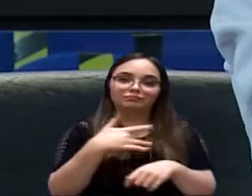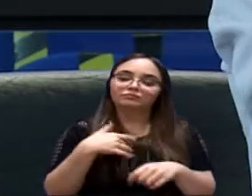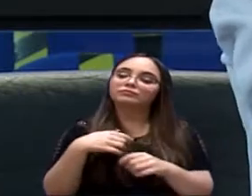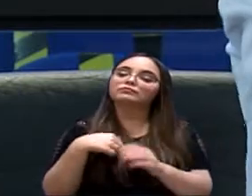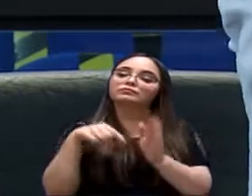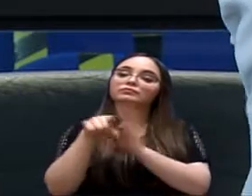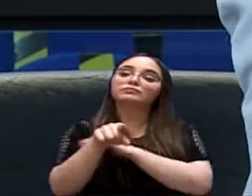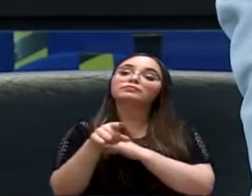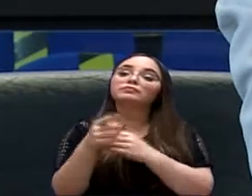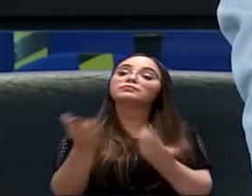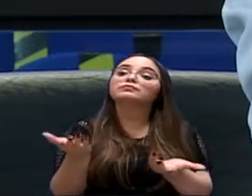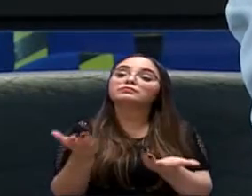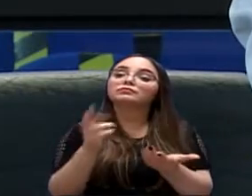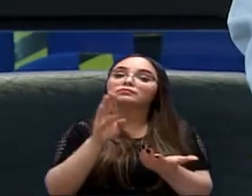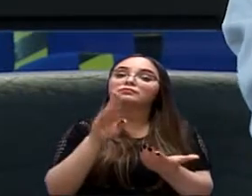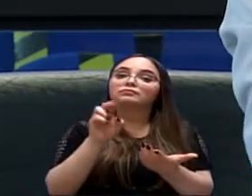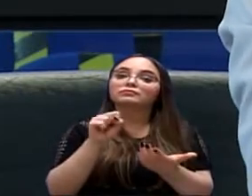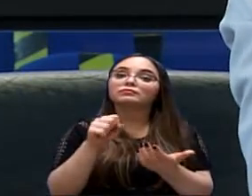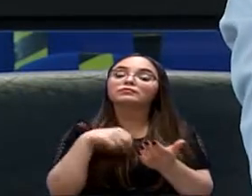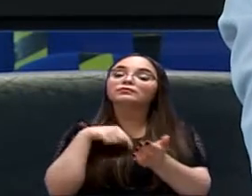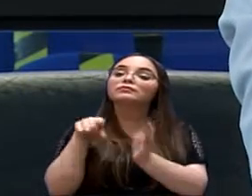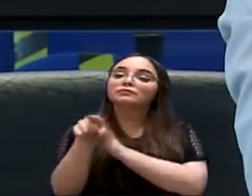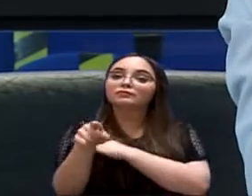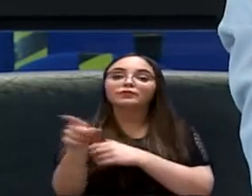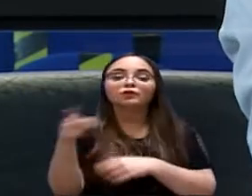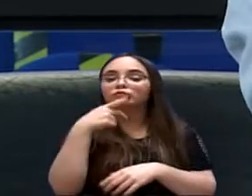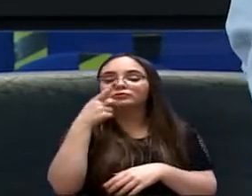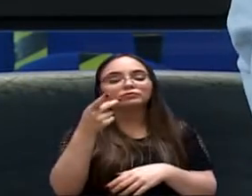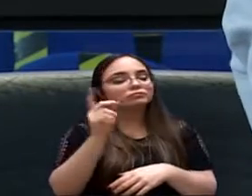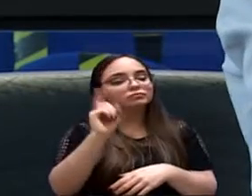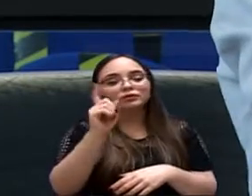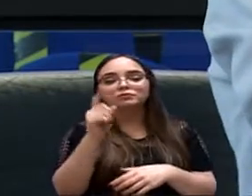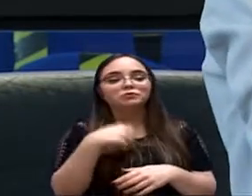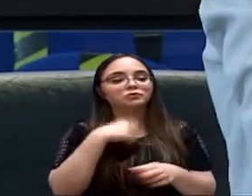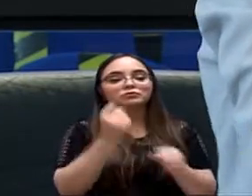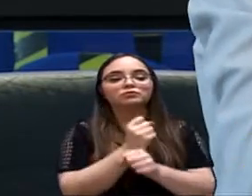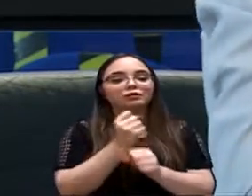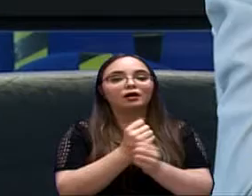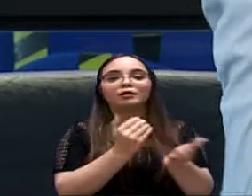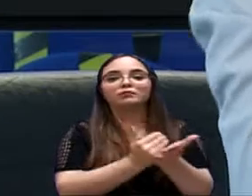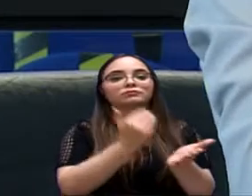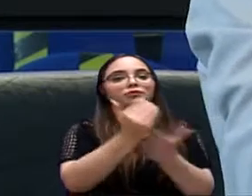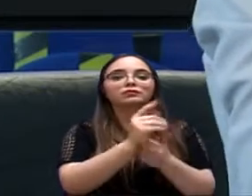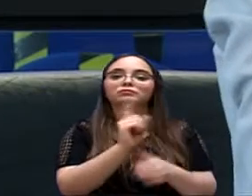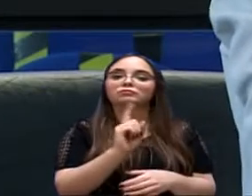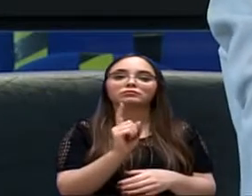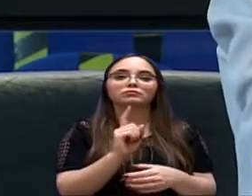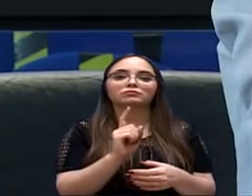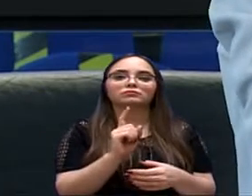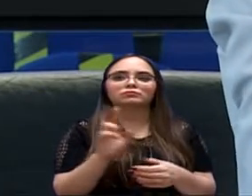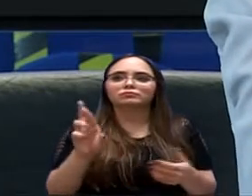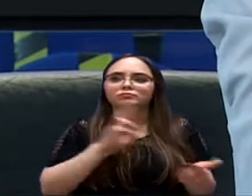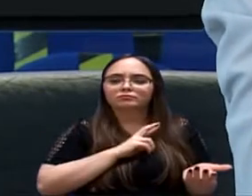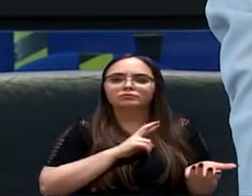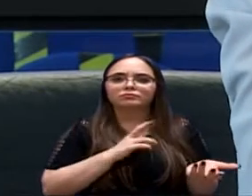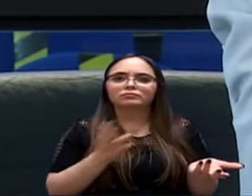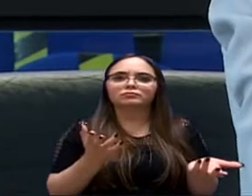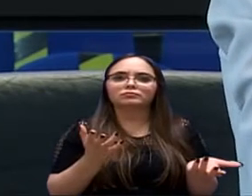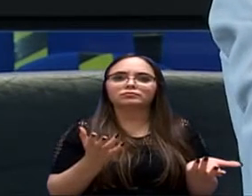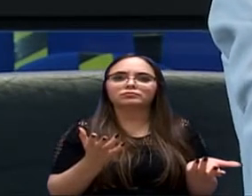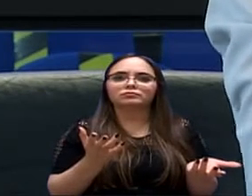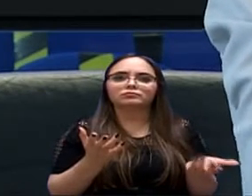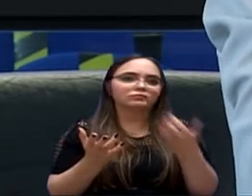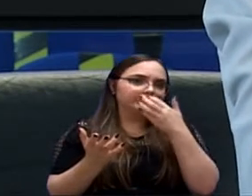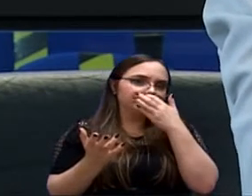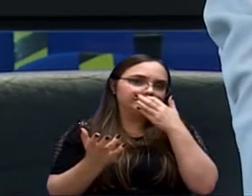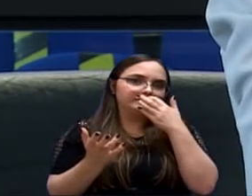vereadora, não vamos construir nenhum posto de saúde demais na cidade, faça uma emenda parlamentar para construir um posto de saúde. Isso é resposta? O doutor Vinícius